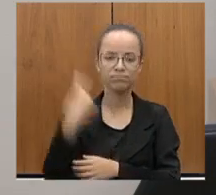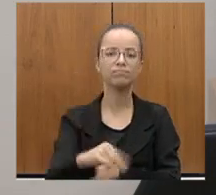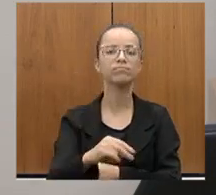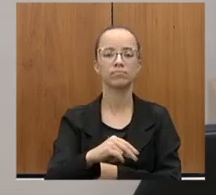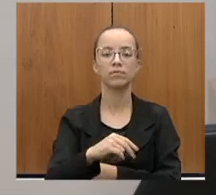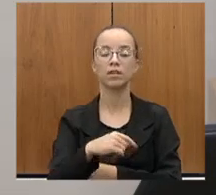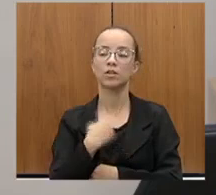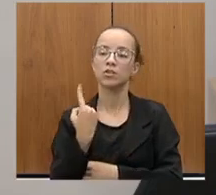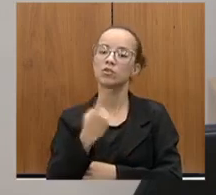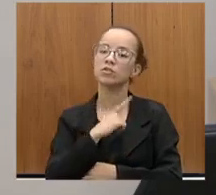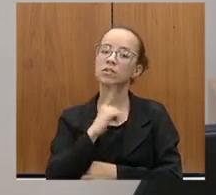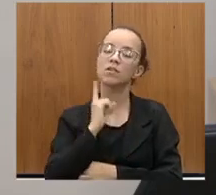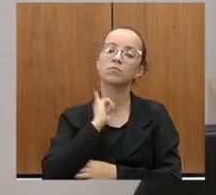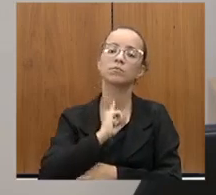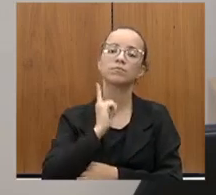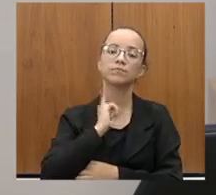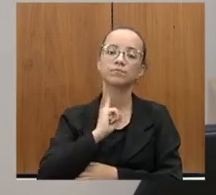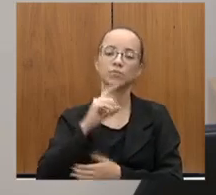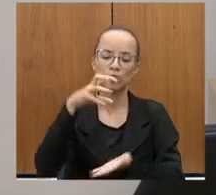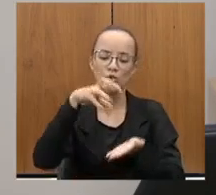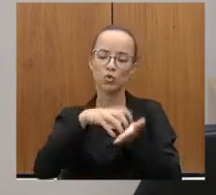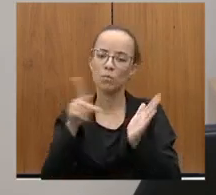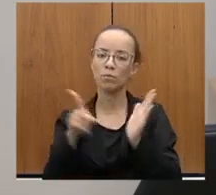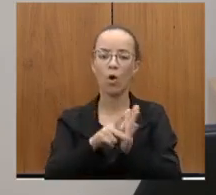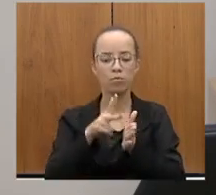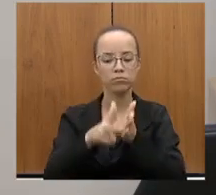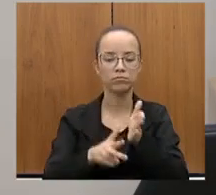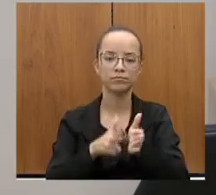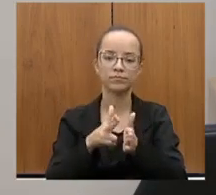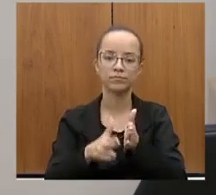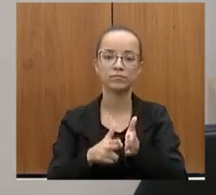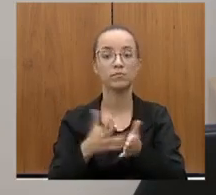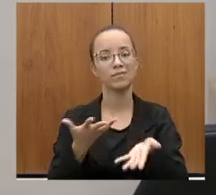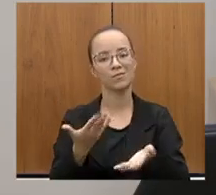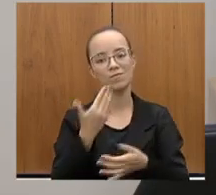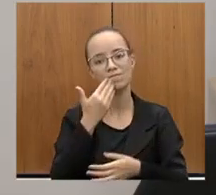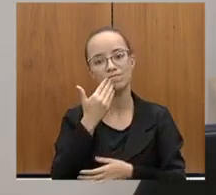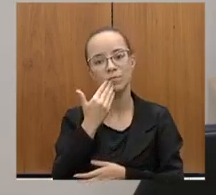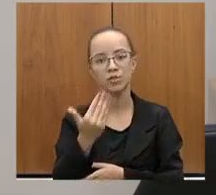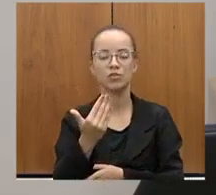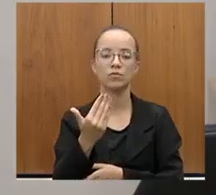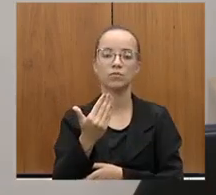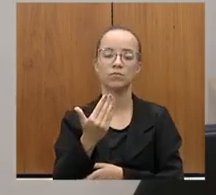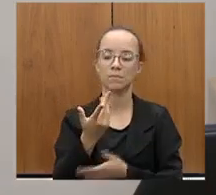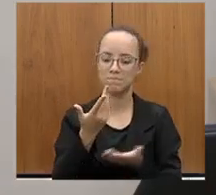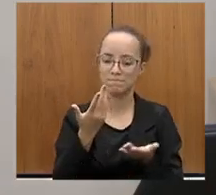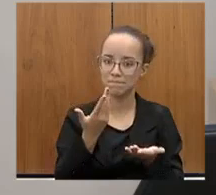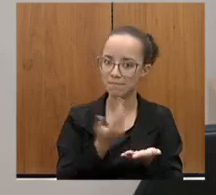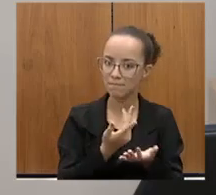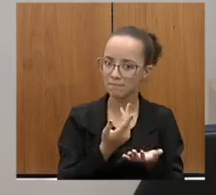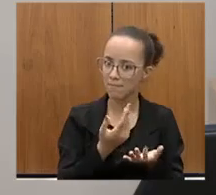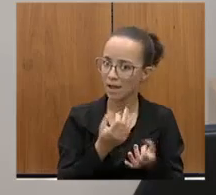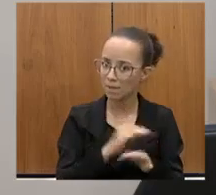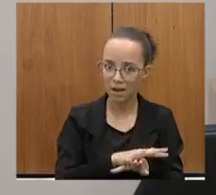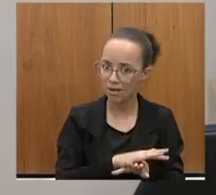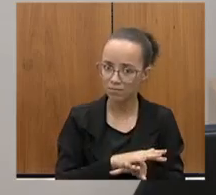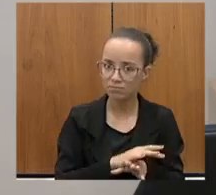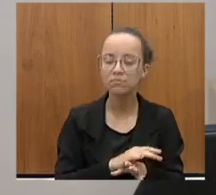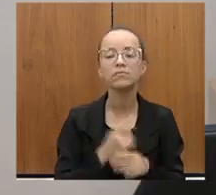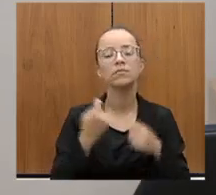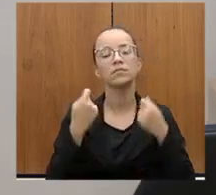ferroviária no Estado de Minas Gerais hoje, então, é um apelo para que a gente não perca mais. Foi